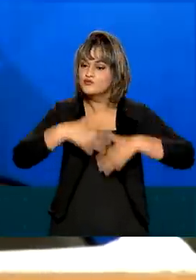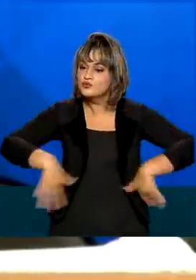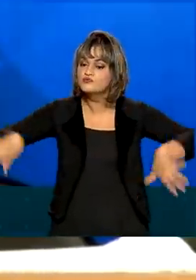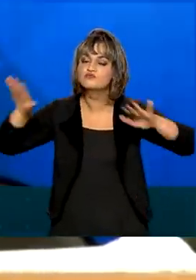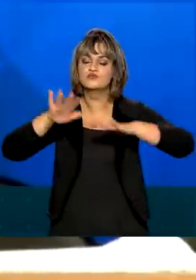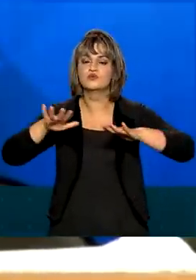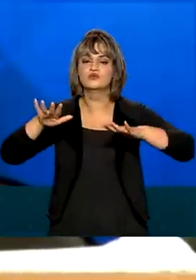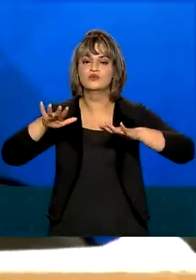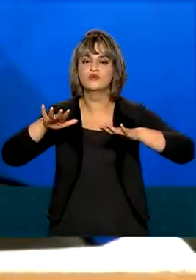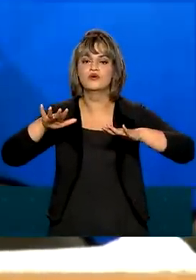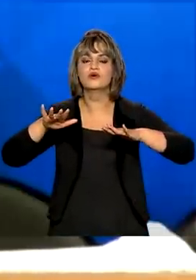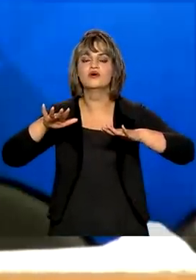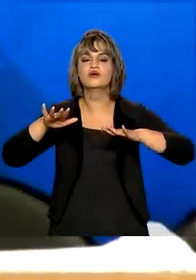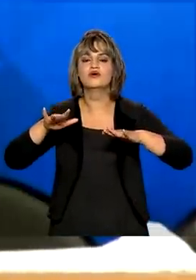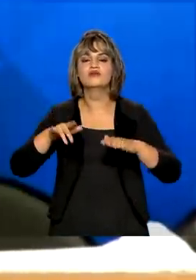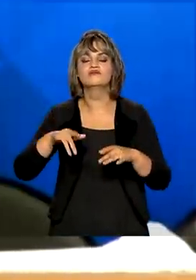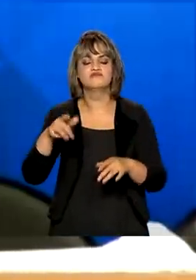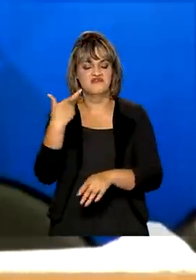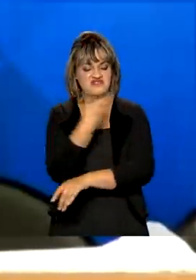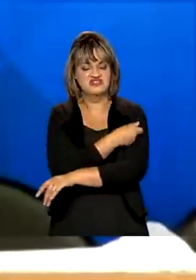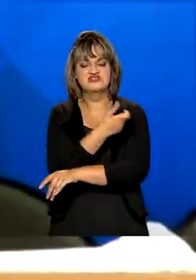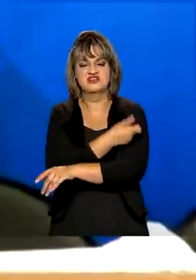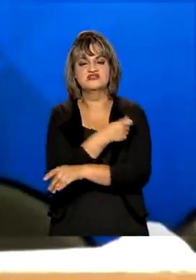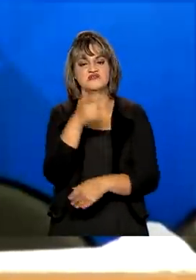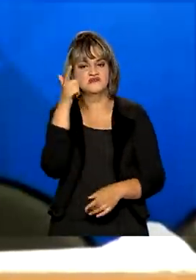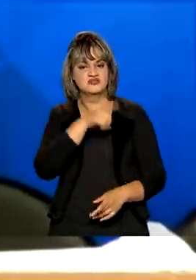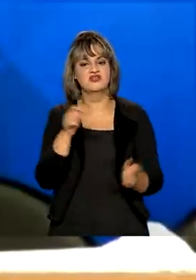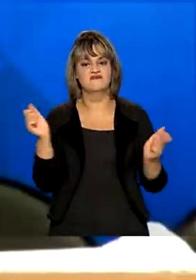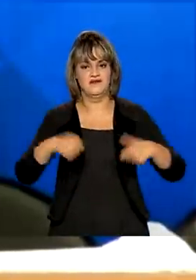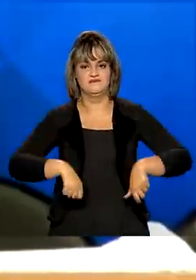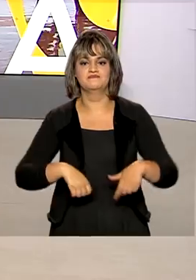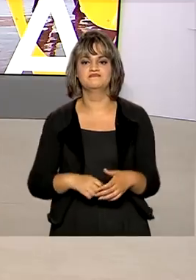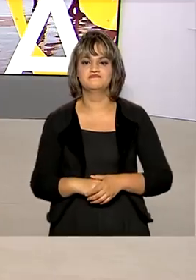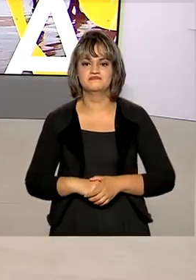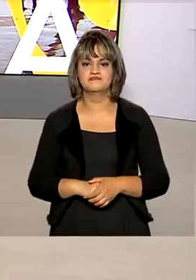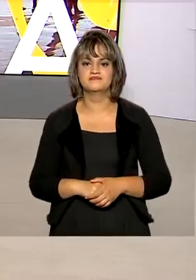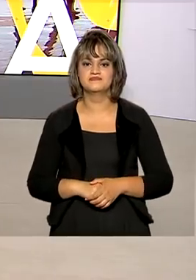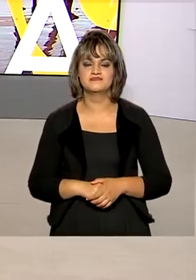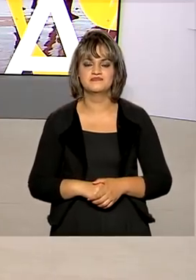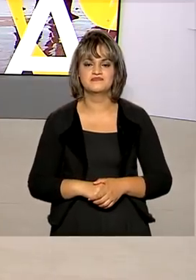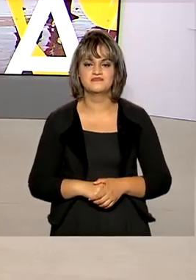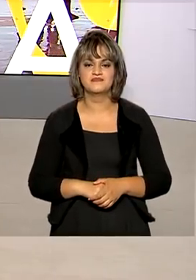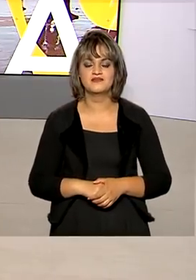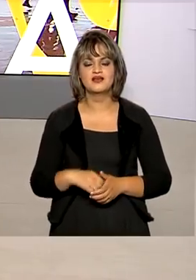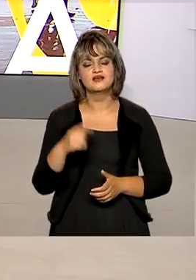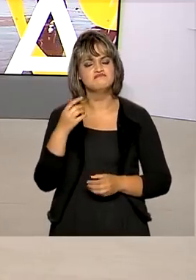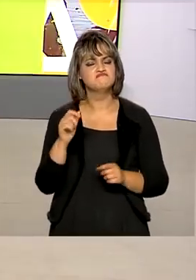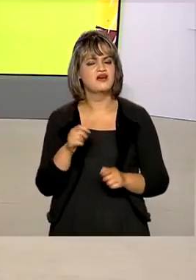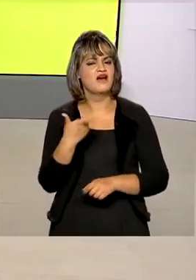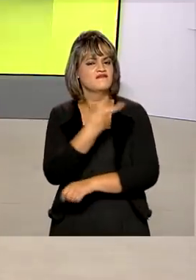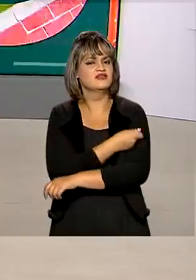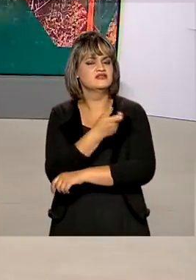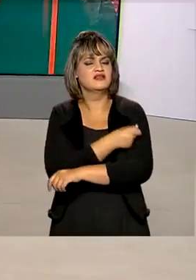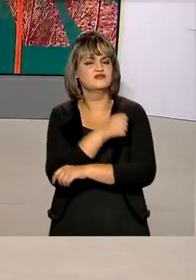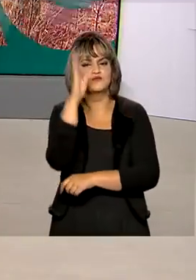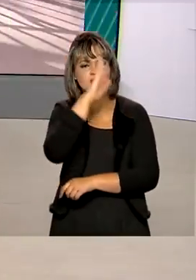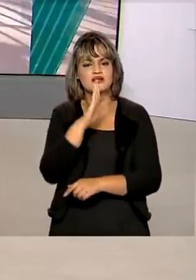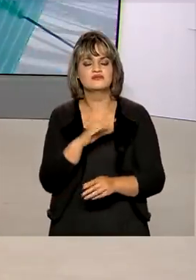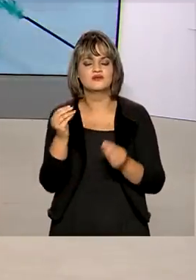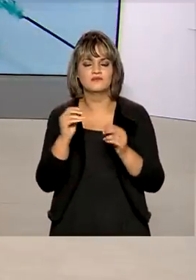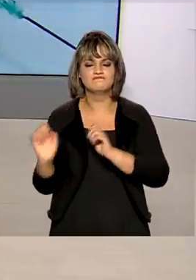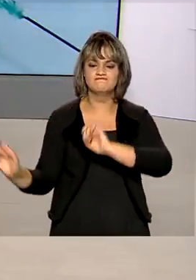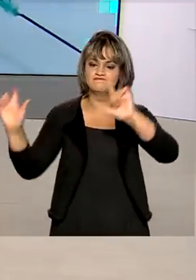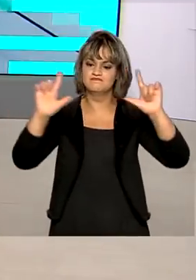cidadãos estarão completamente imunizados em nosso país. Vamos ver então como está a vacinação pelo Brasil